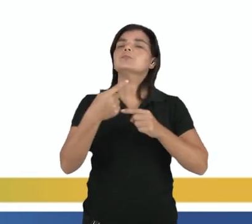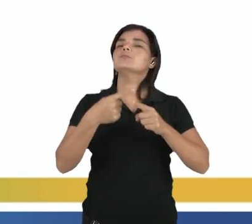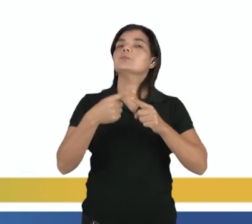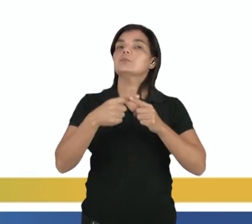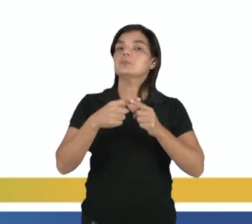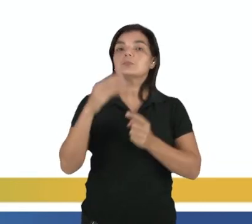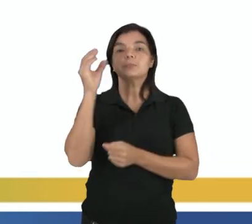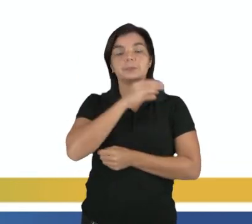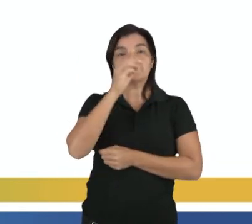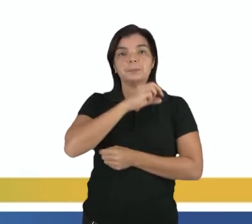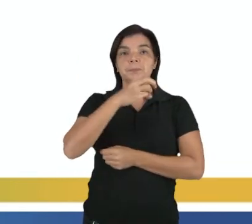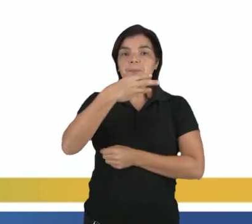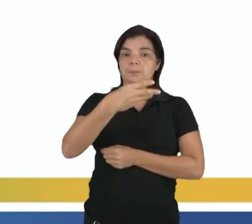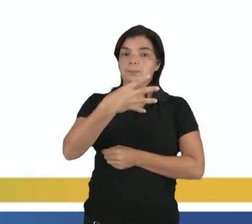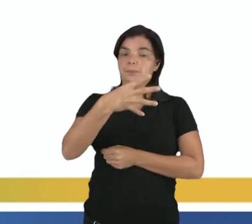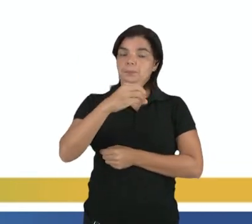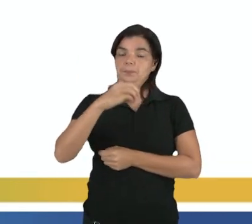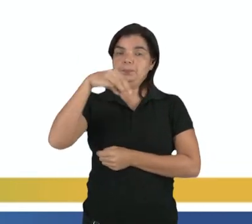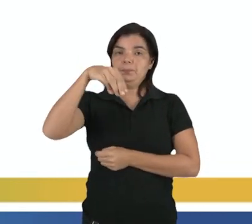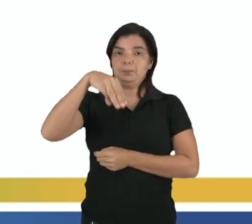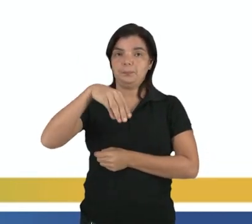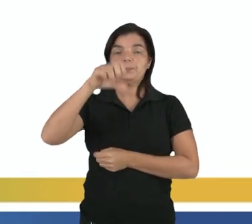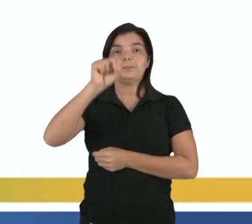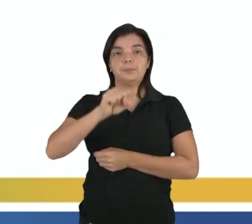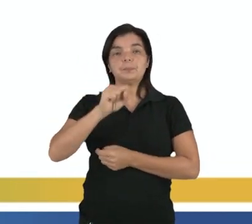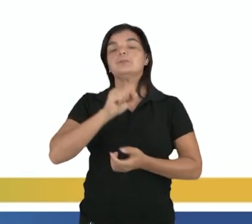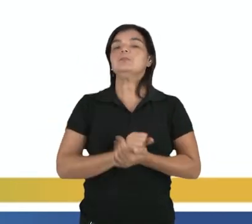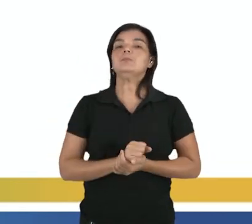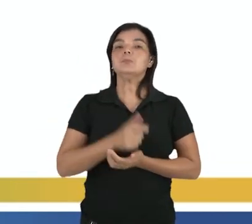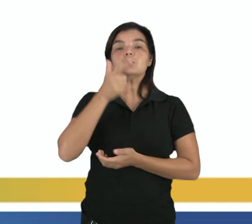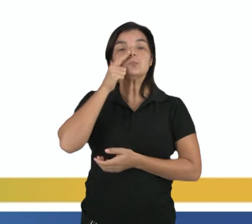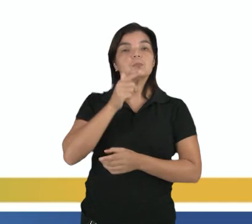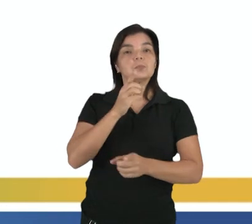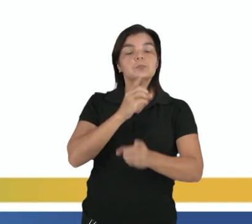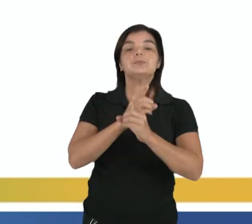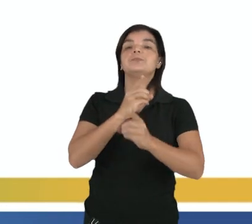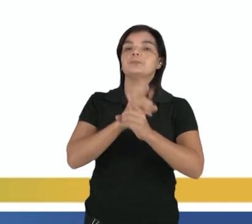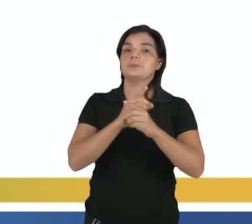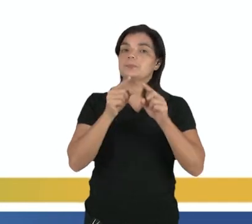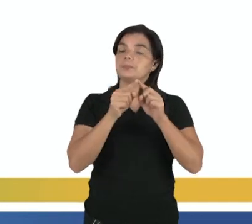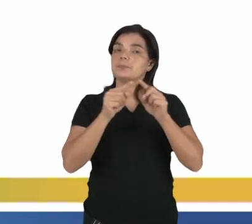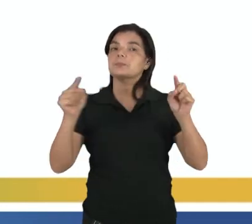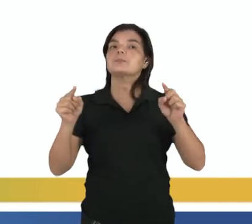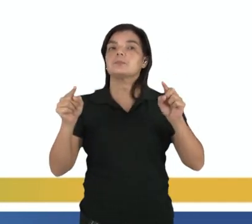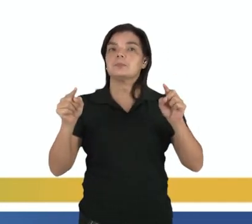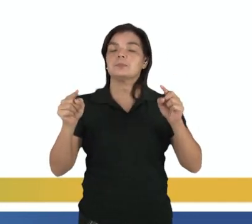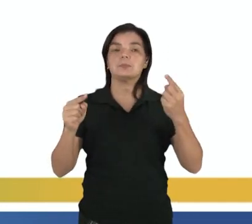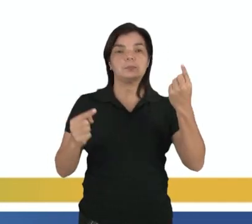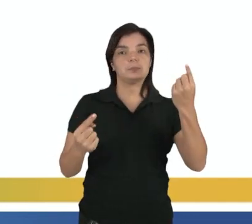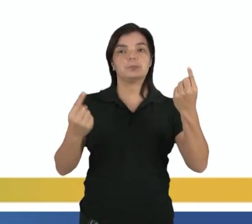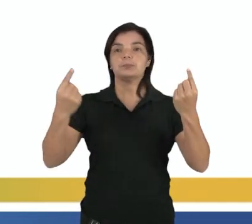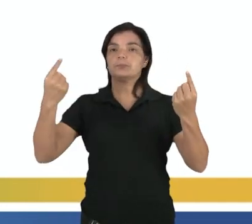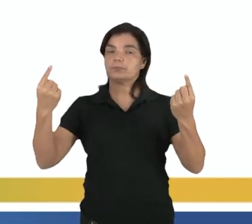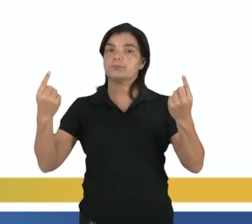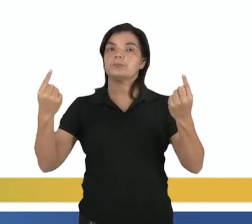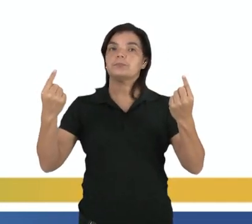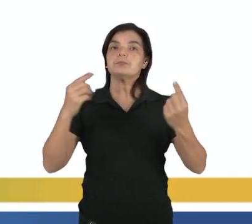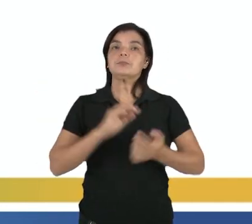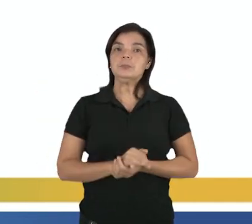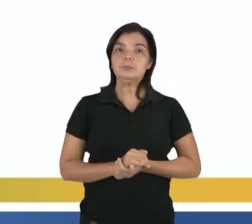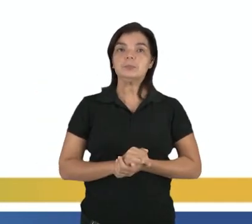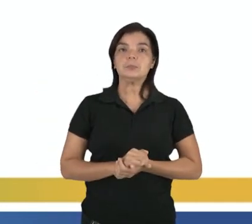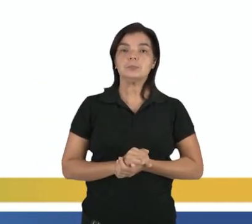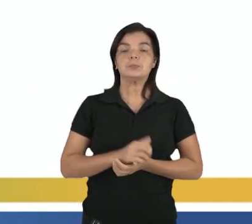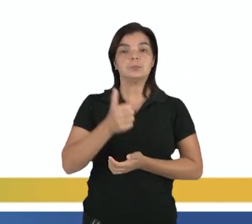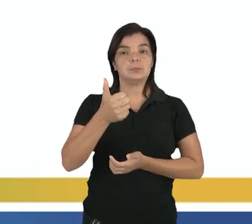E a velocidade, 340 metros por segundo. Então eu conseguiria descobrir a distância entre uma pessoa e um anteparo, que